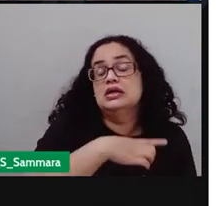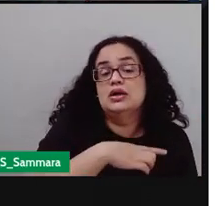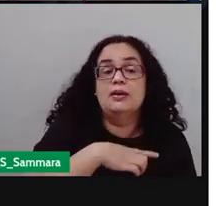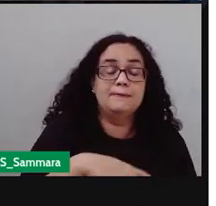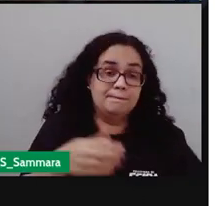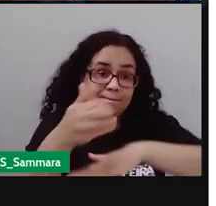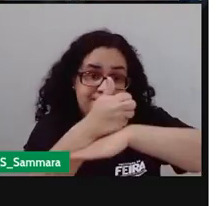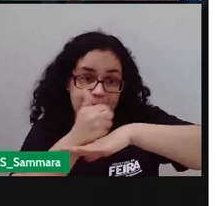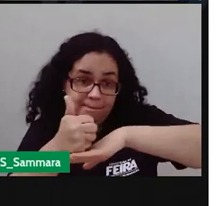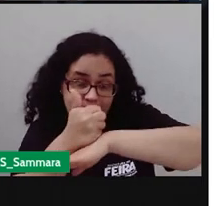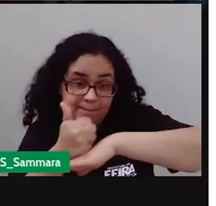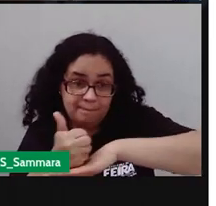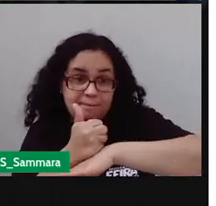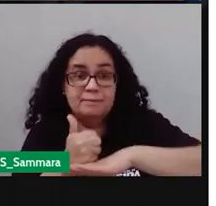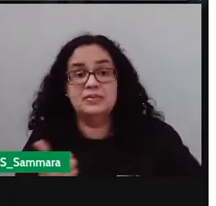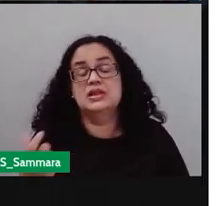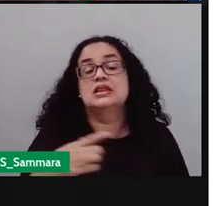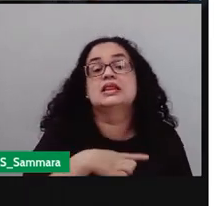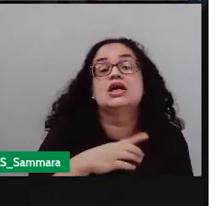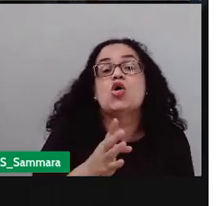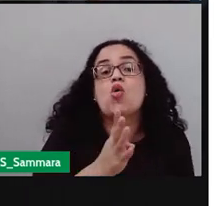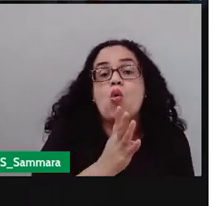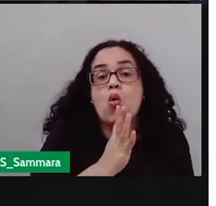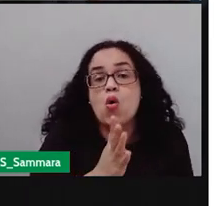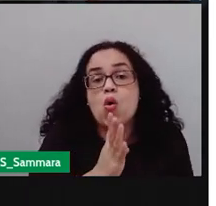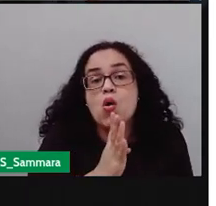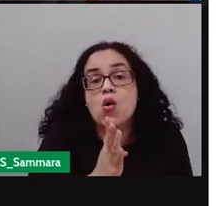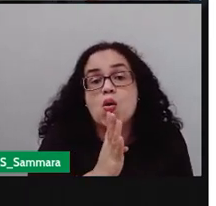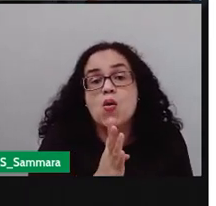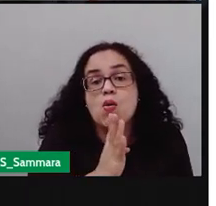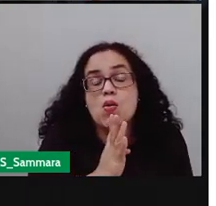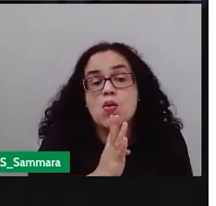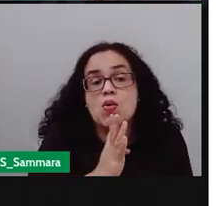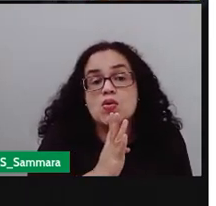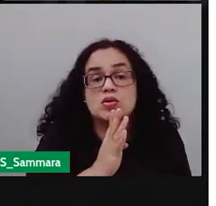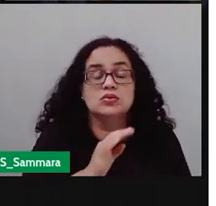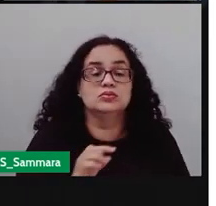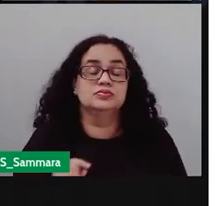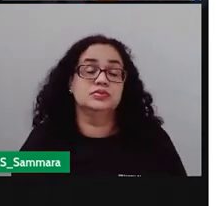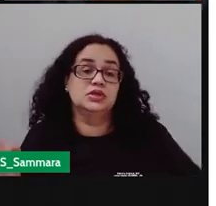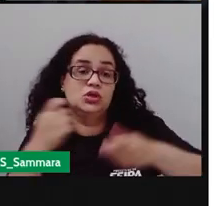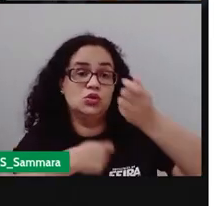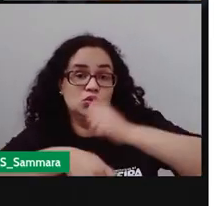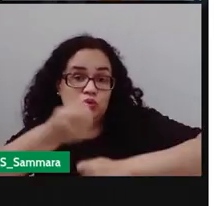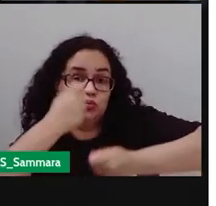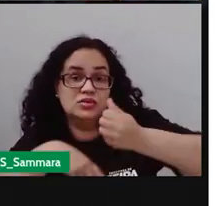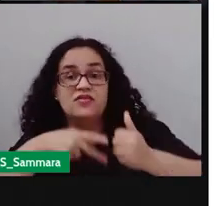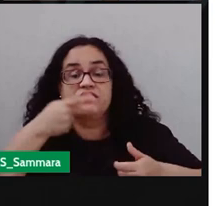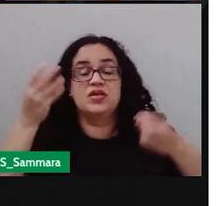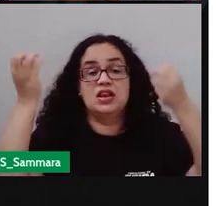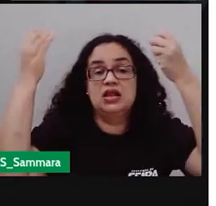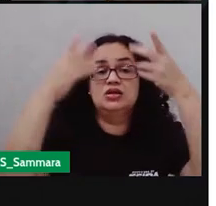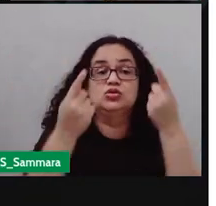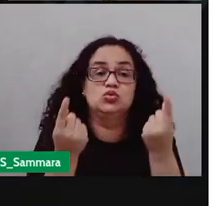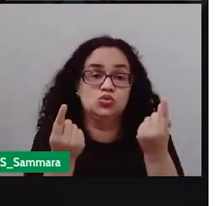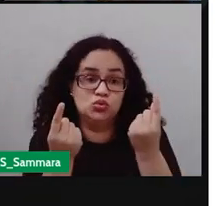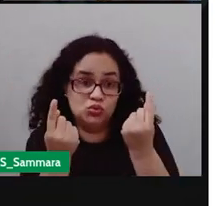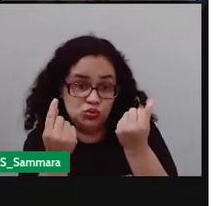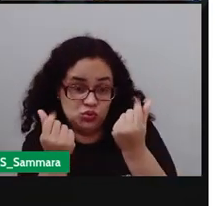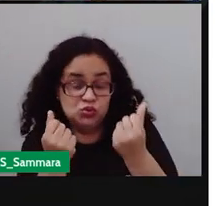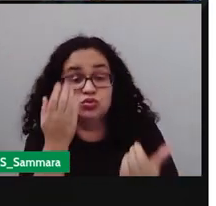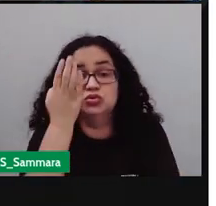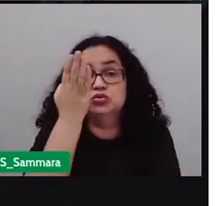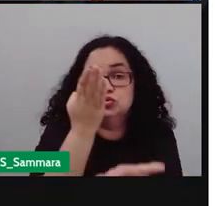um profissional, está na área de esporte, ele tem que ter conhecimento daquilo. Não é isso? Para ele estar na economia, para falar sobre dinheiro, ele vai ter que